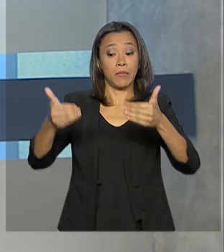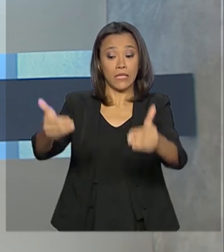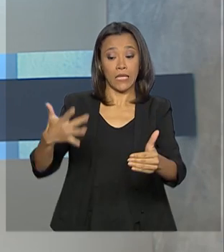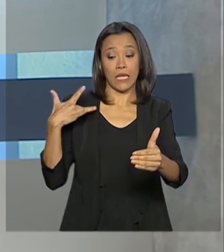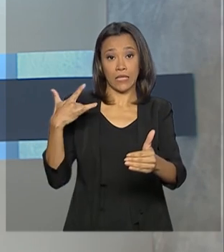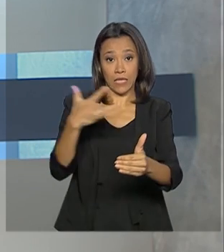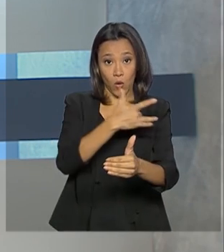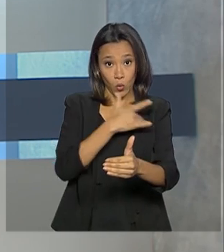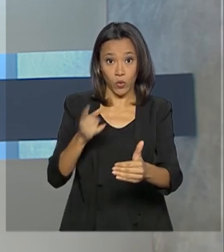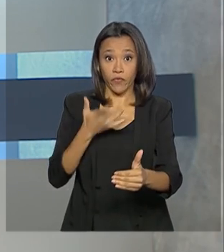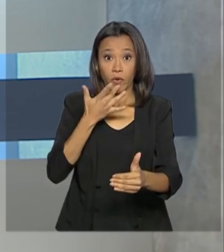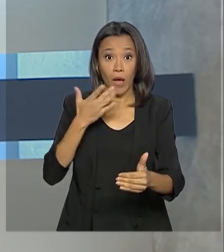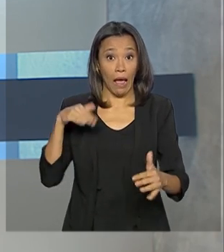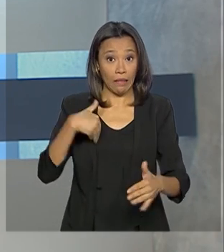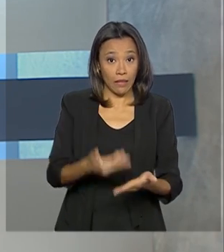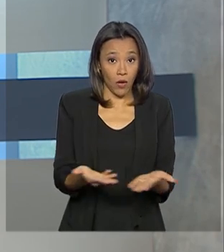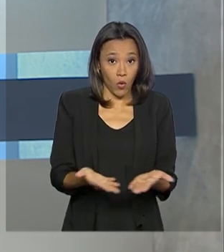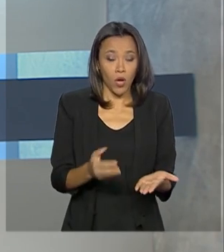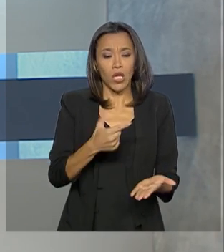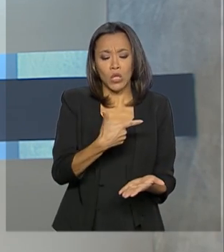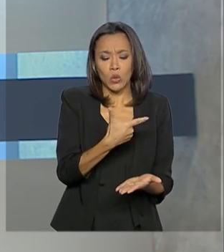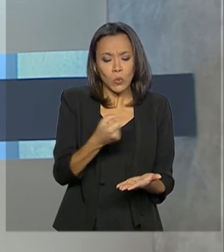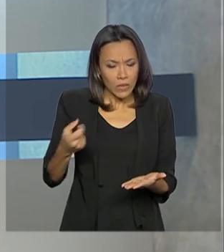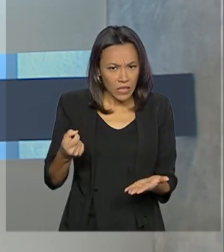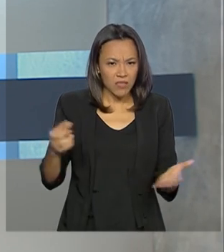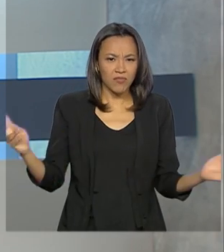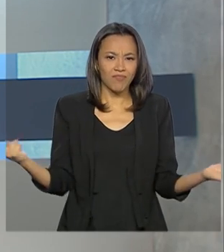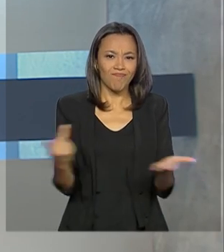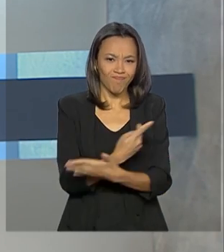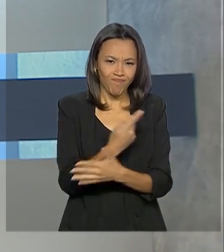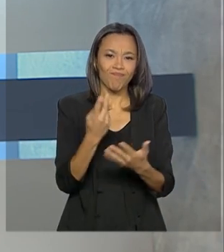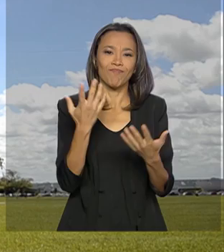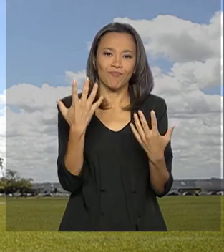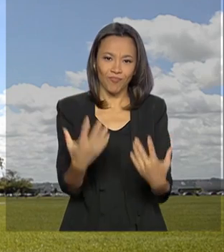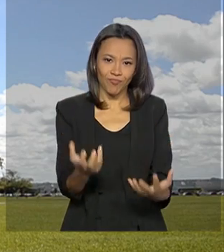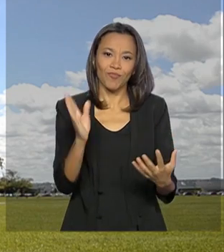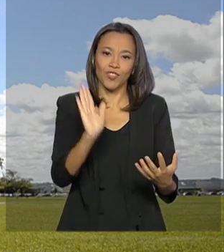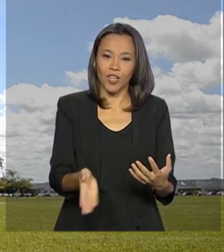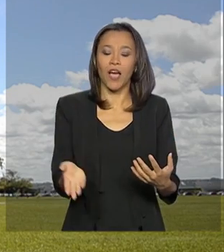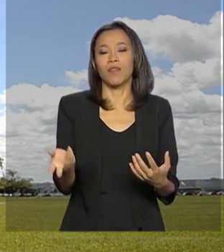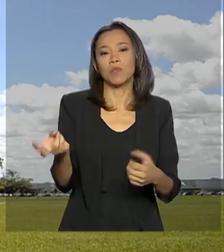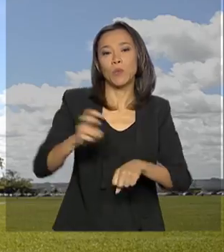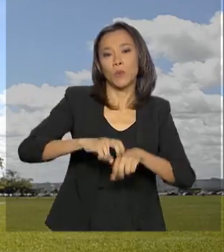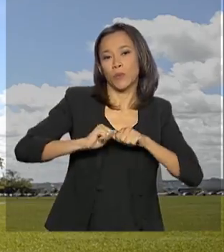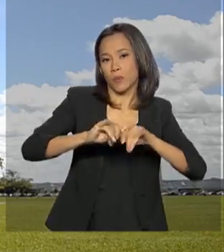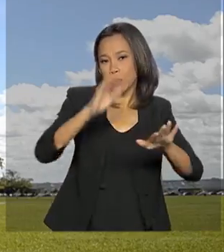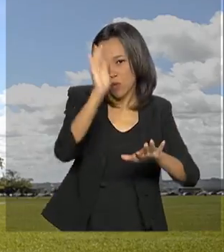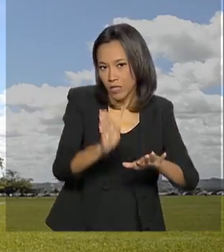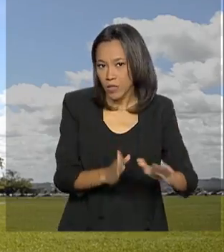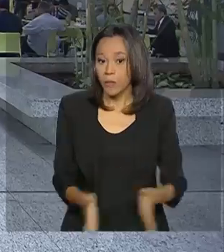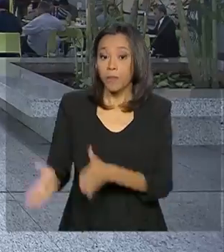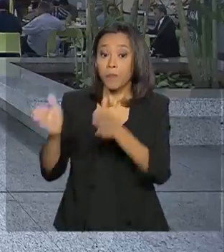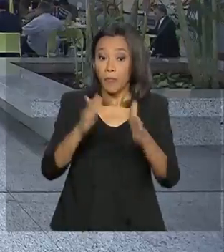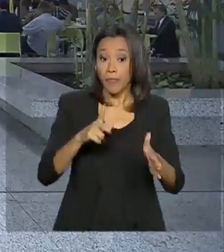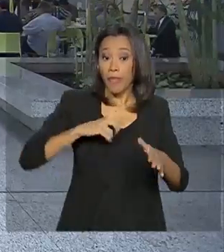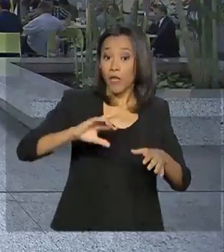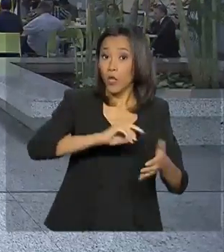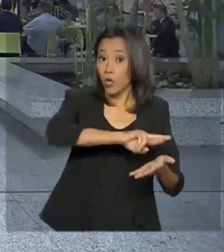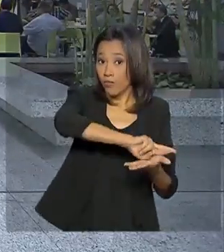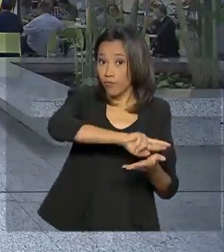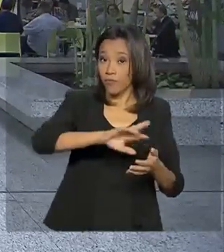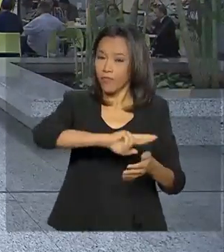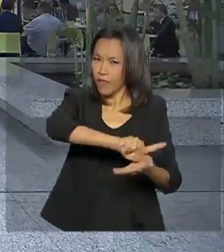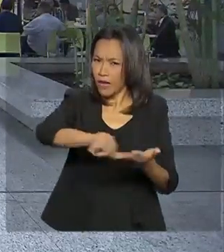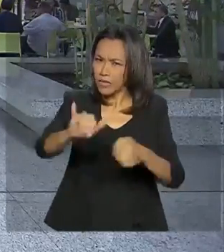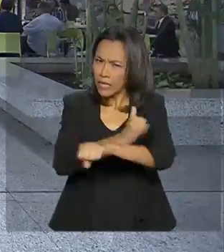confirma até agora 200 casos do novo coronavírus no Brasil. Governo federal adota novas medidas para evitar o avanço